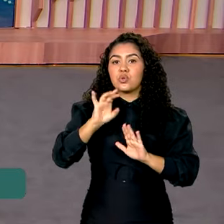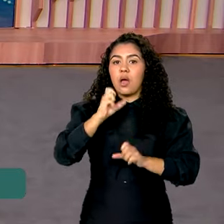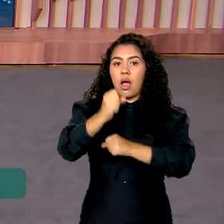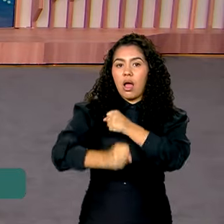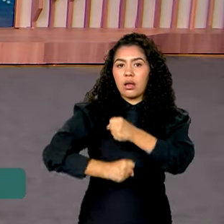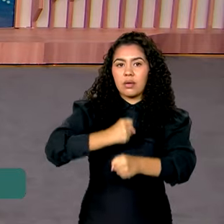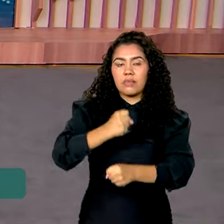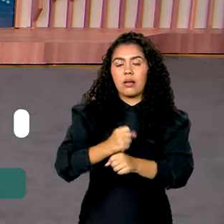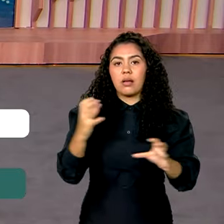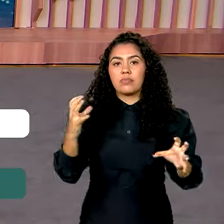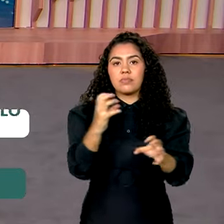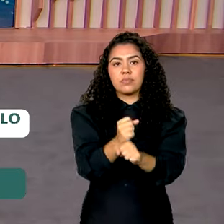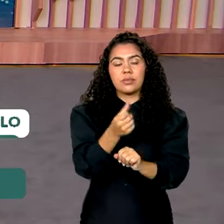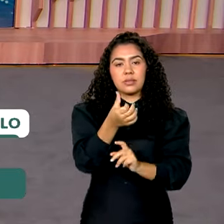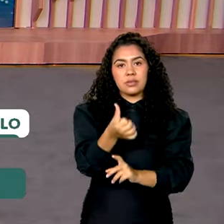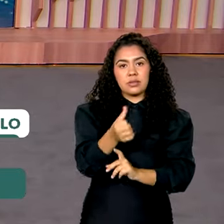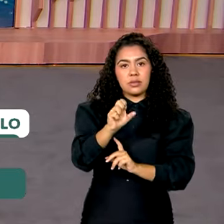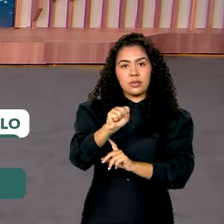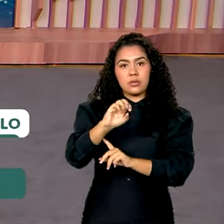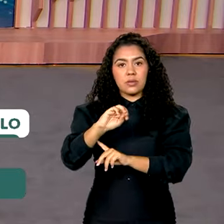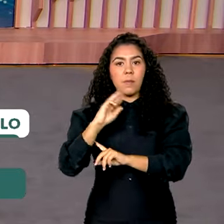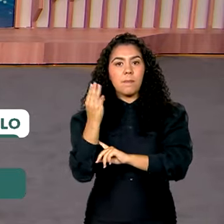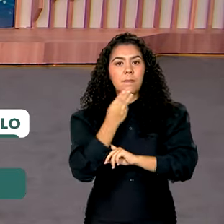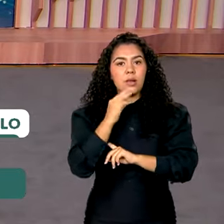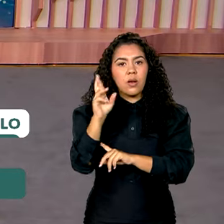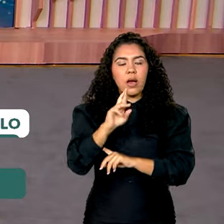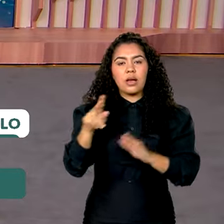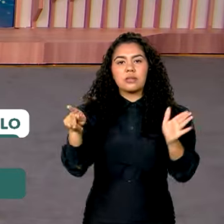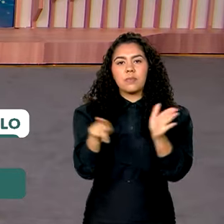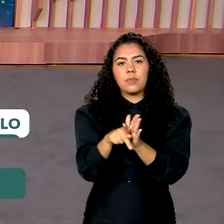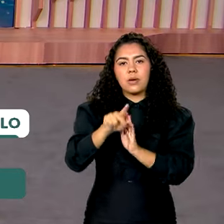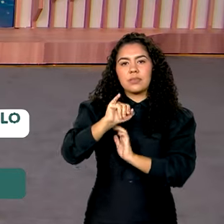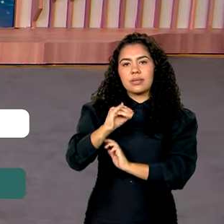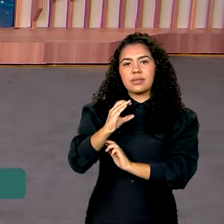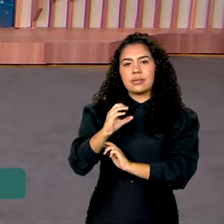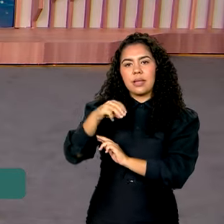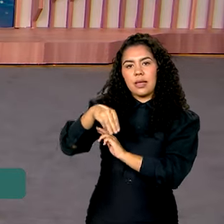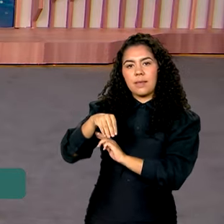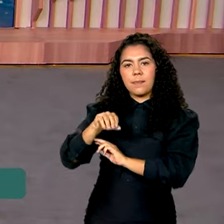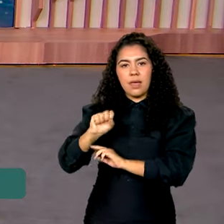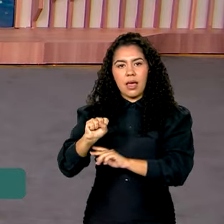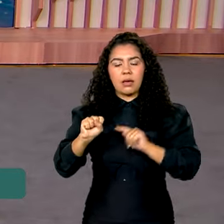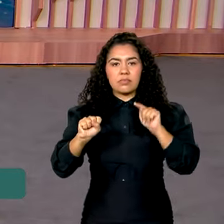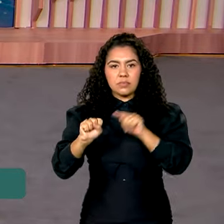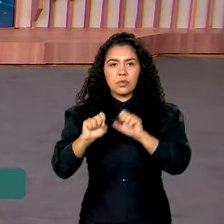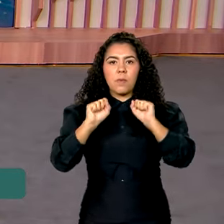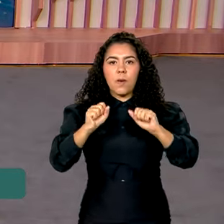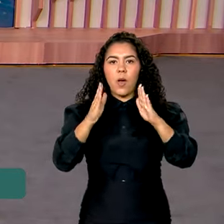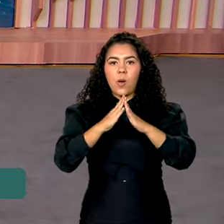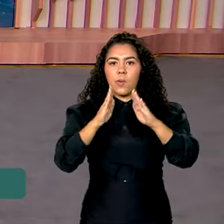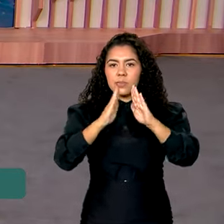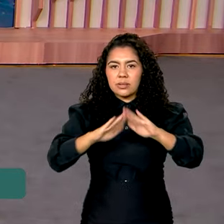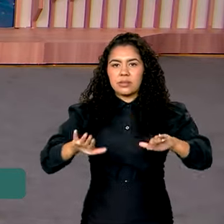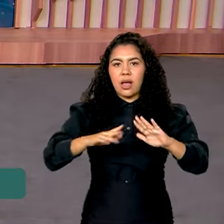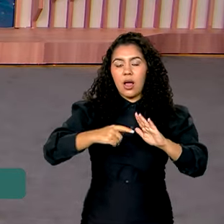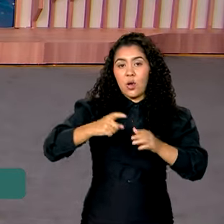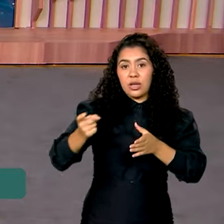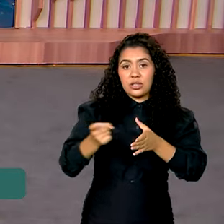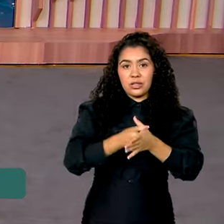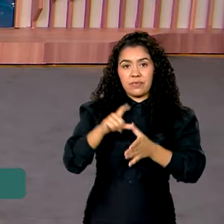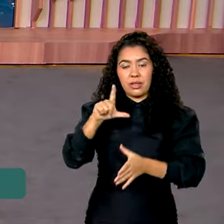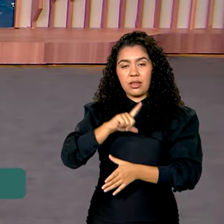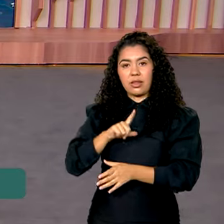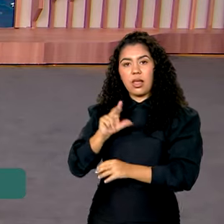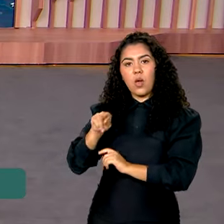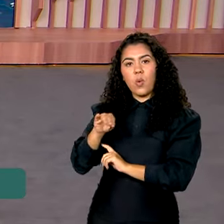680 milhões de reais do ICMS que o estado poderá abater da dívida com a União. Além disso,